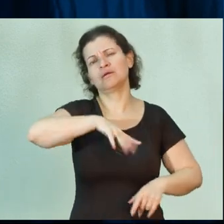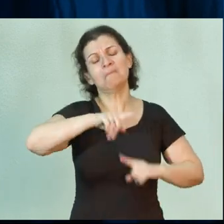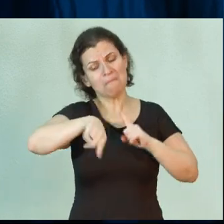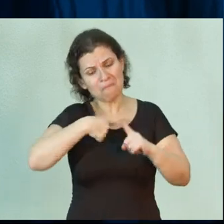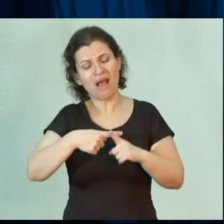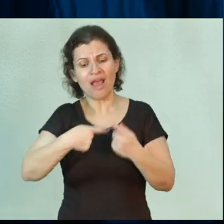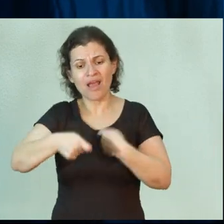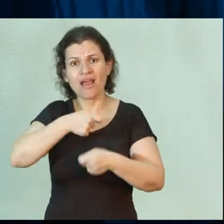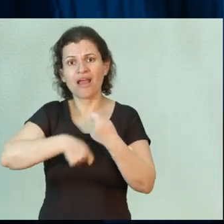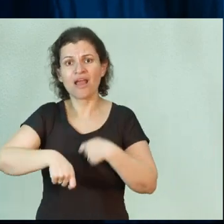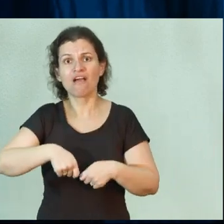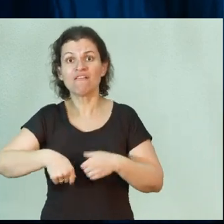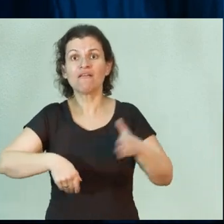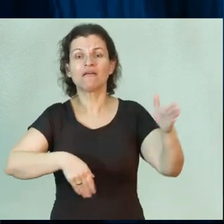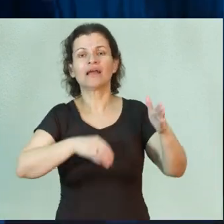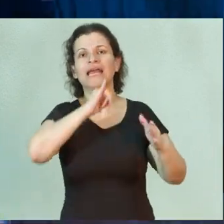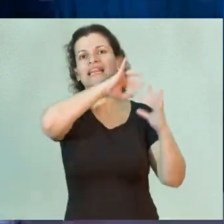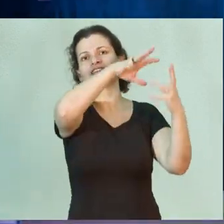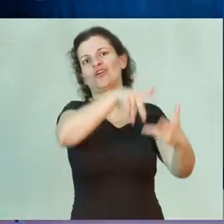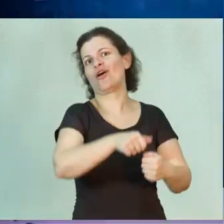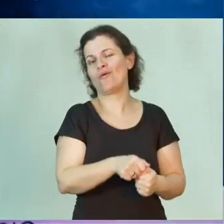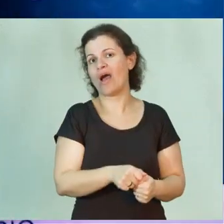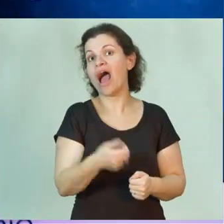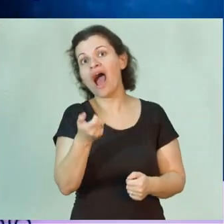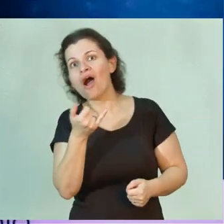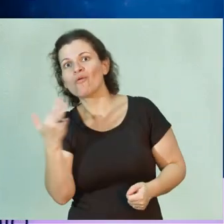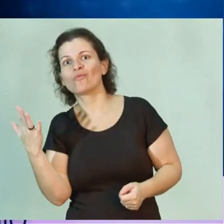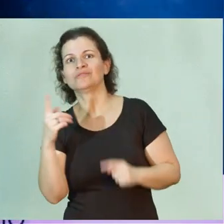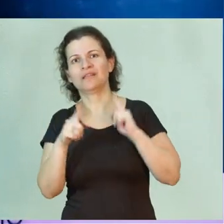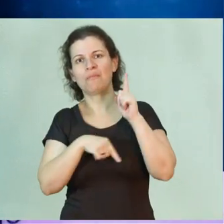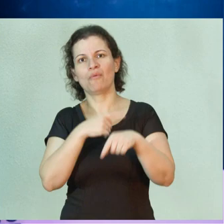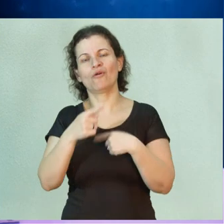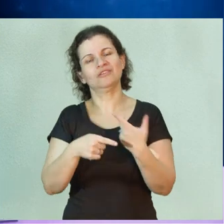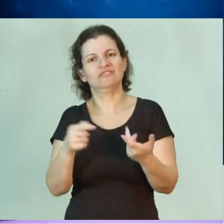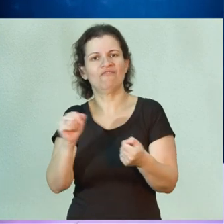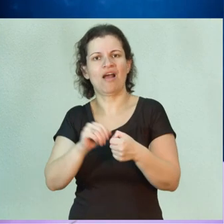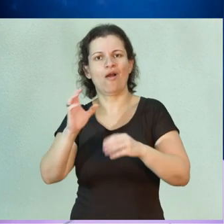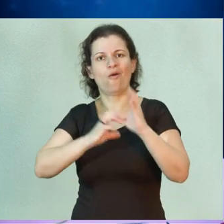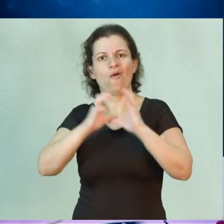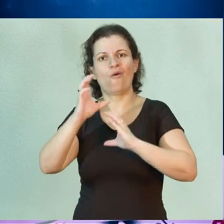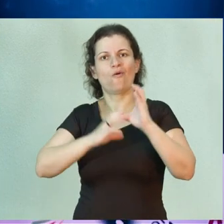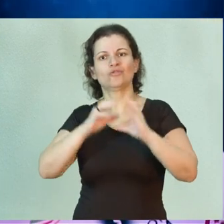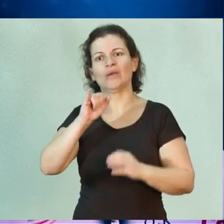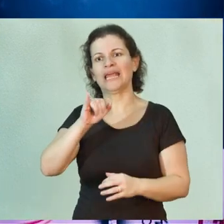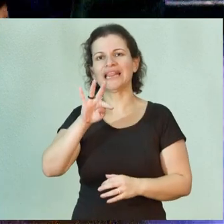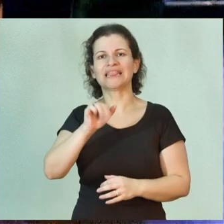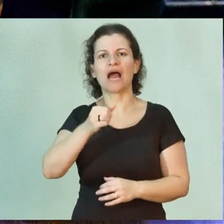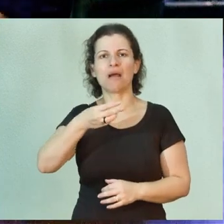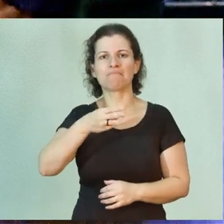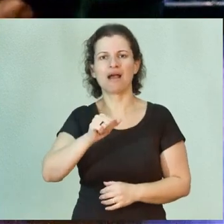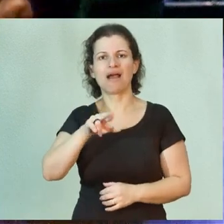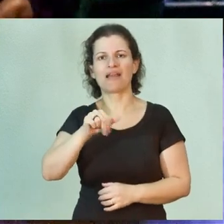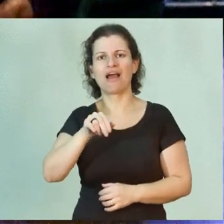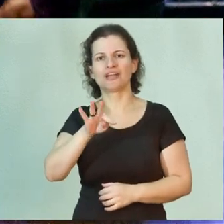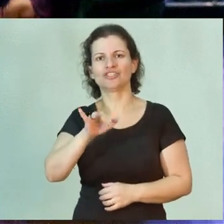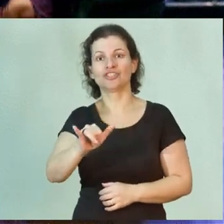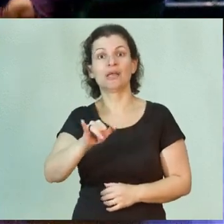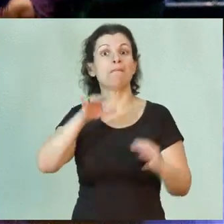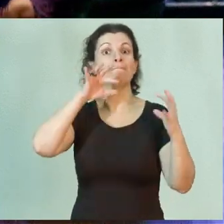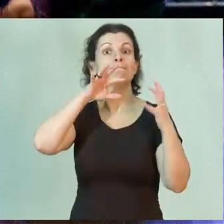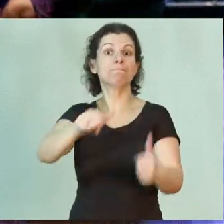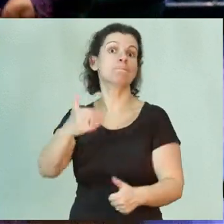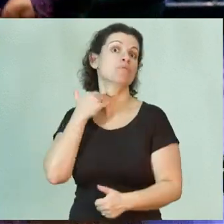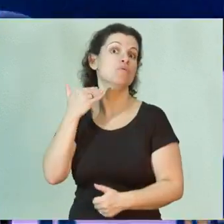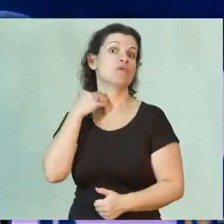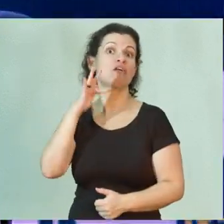economistas que vão para a área internacional. Alguns vão depois prestar um concurso no Itamaraty, alguns vão para o Banco Mundial, vão